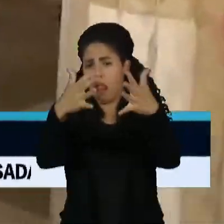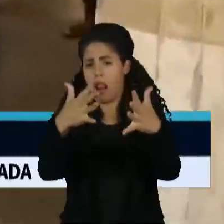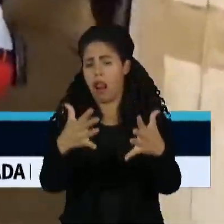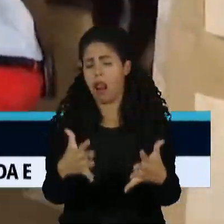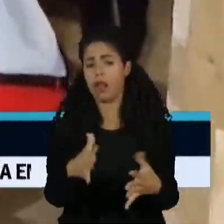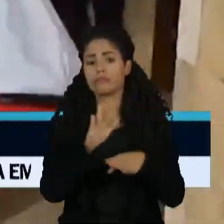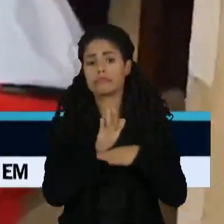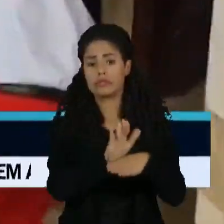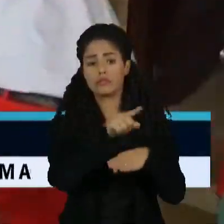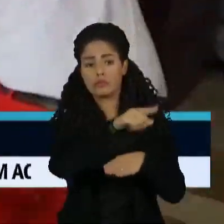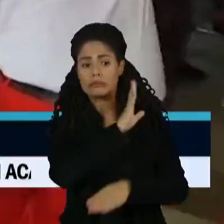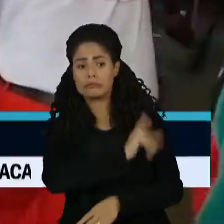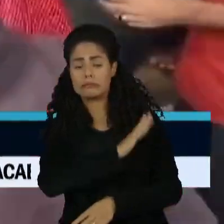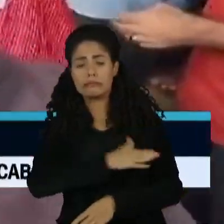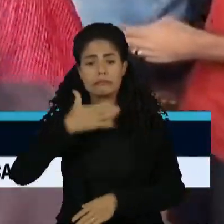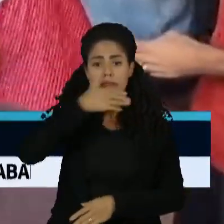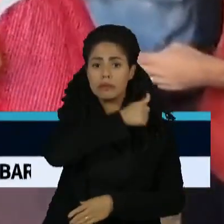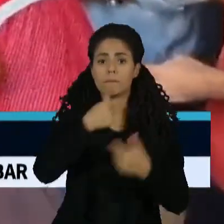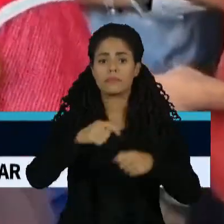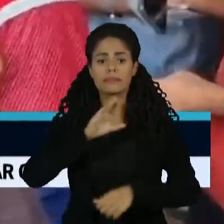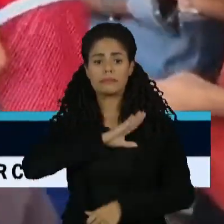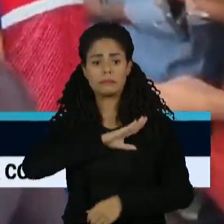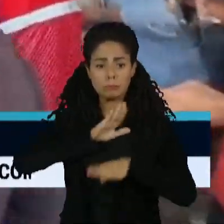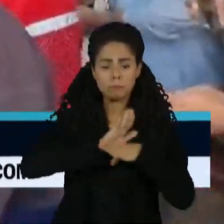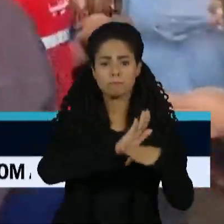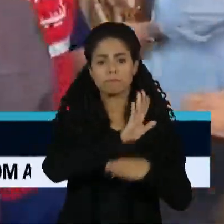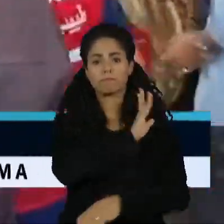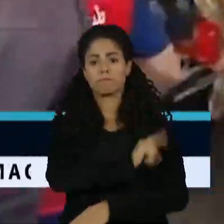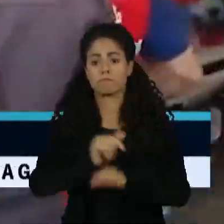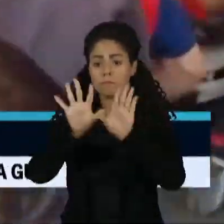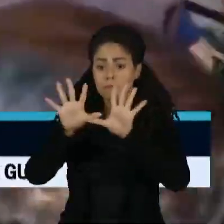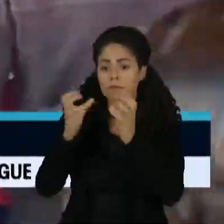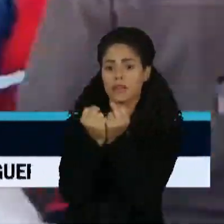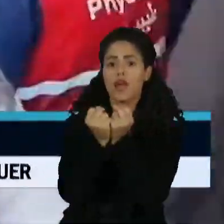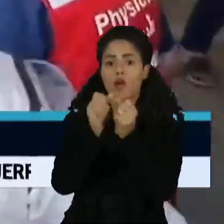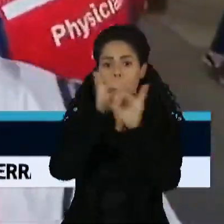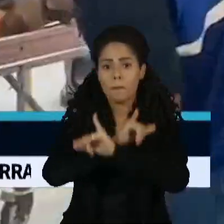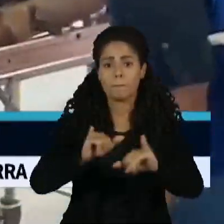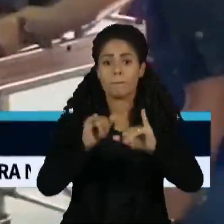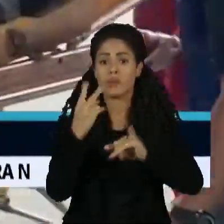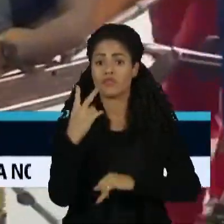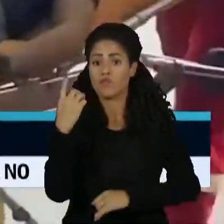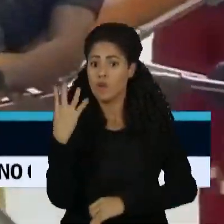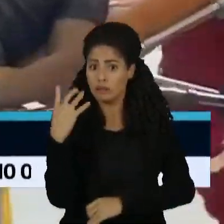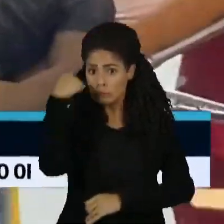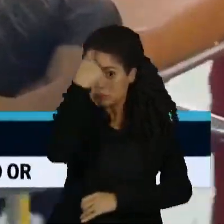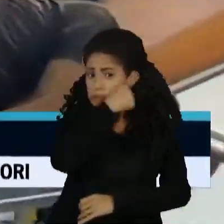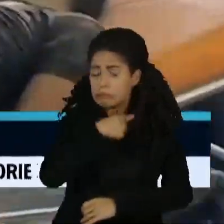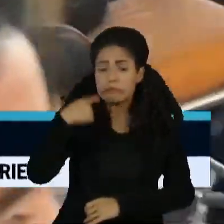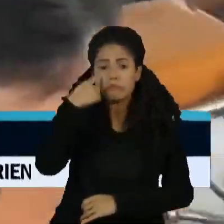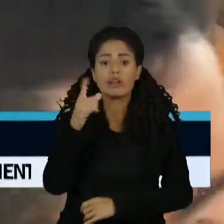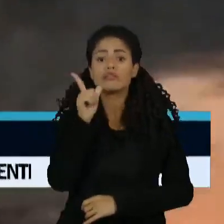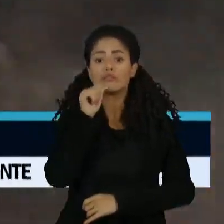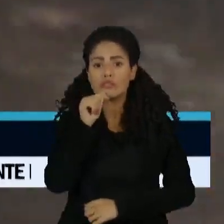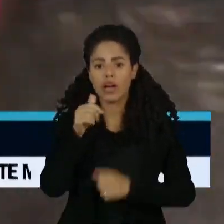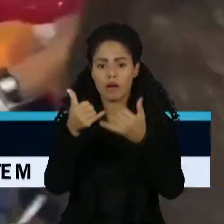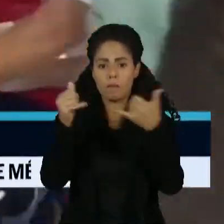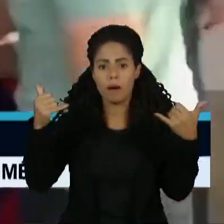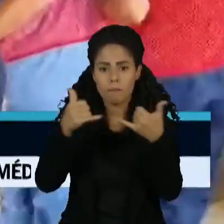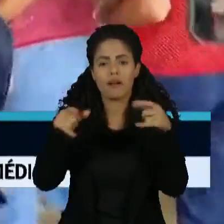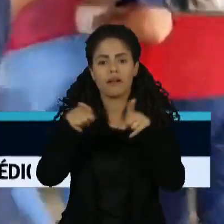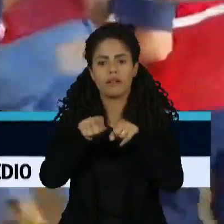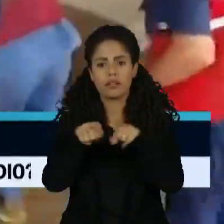humanitária não chegar logo à Gaza. Segundo a OMS, só restam 24 horas de água, eletricidade e